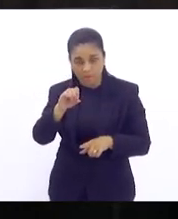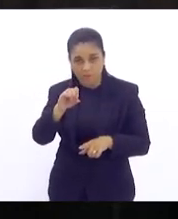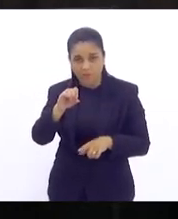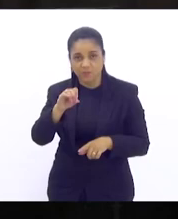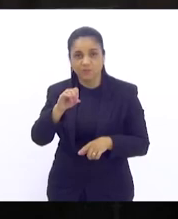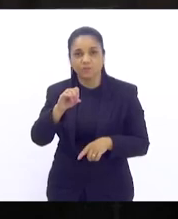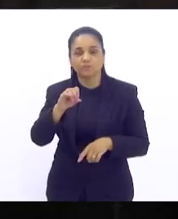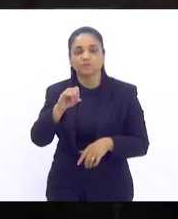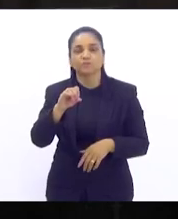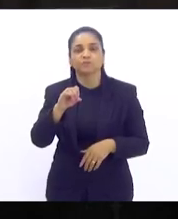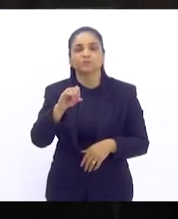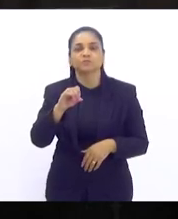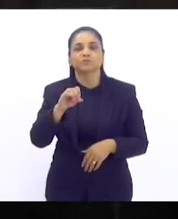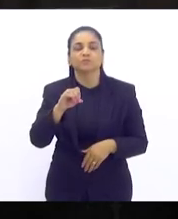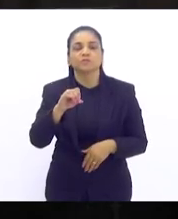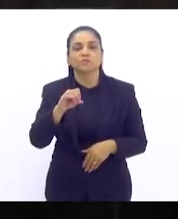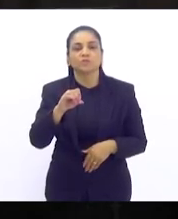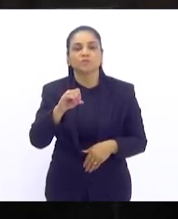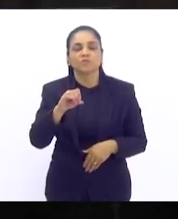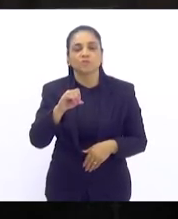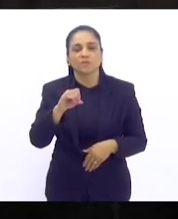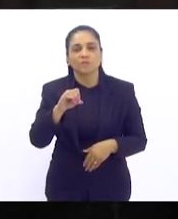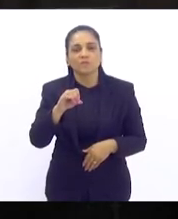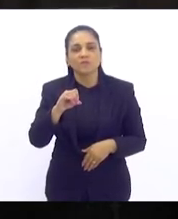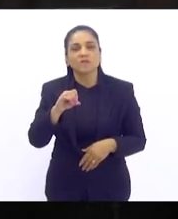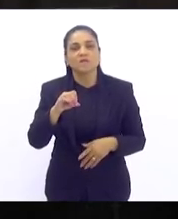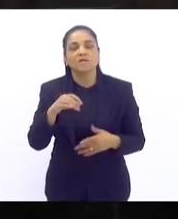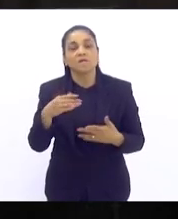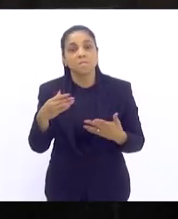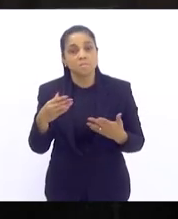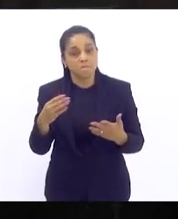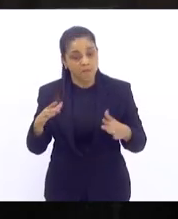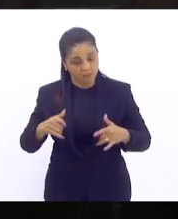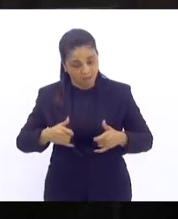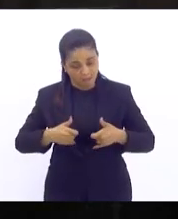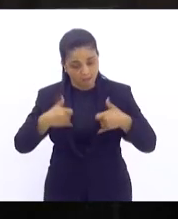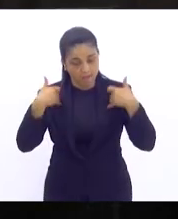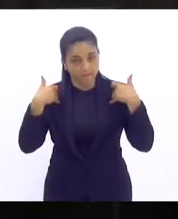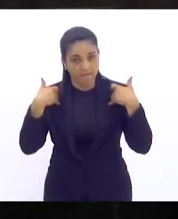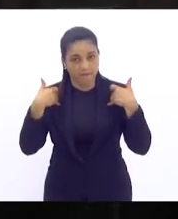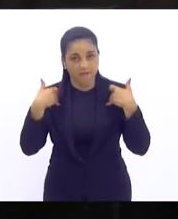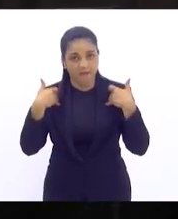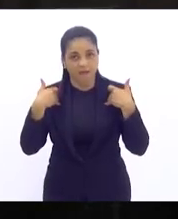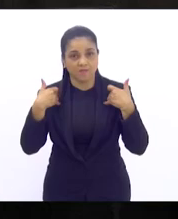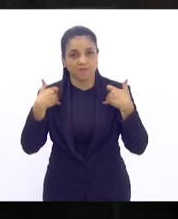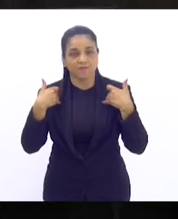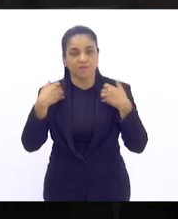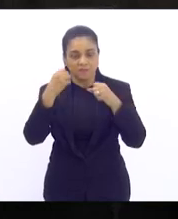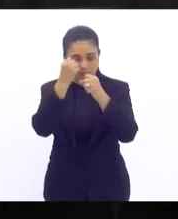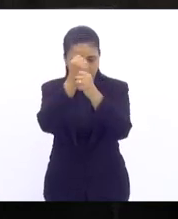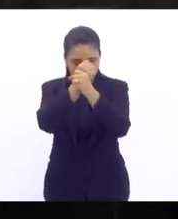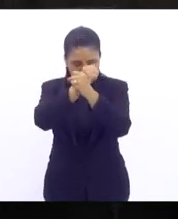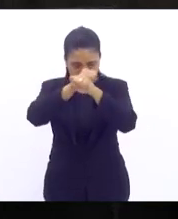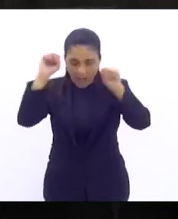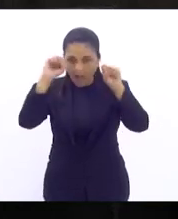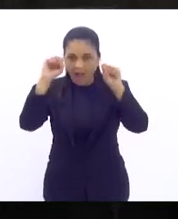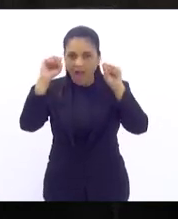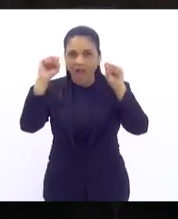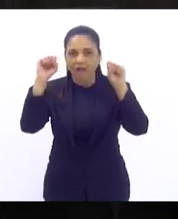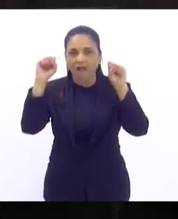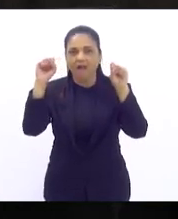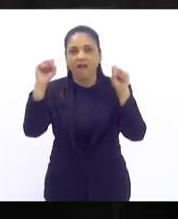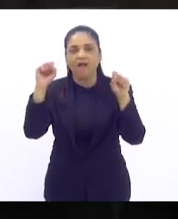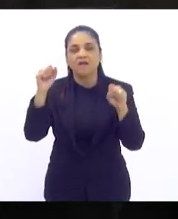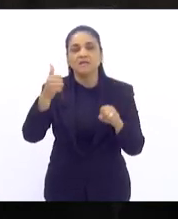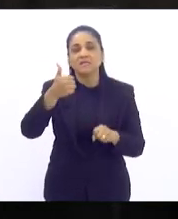que se aniversaria a abolição da escravatura com